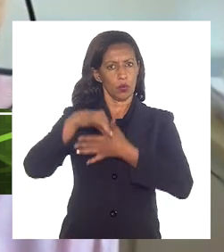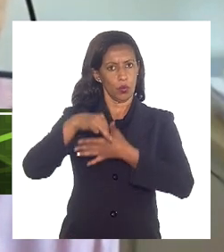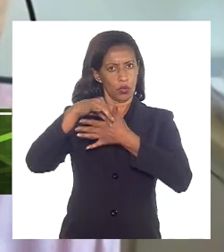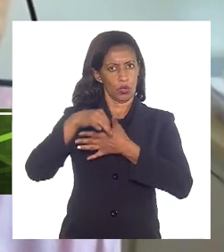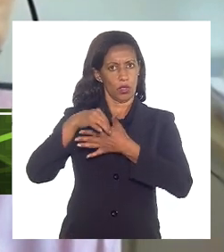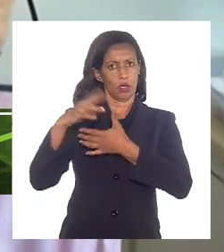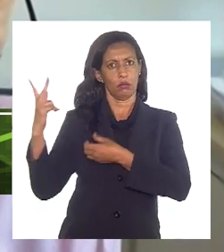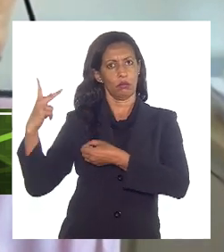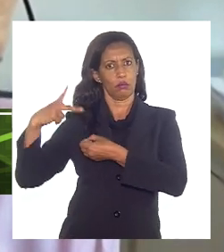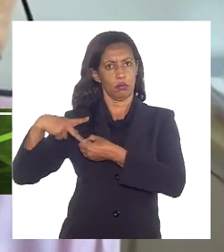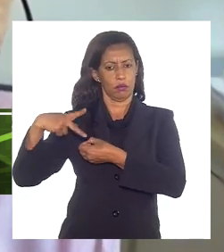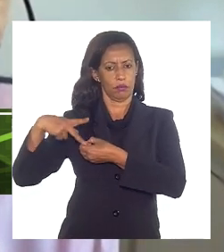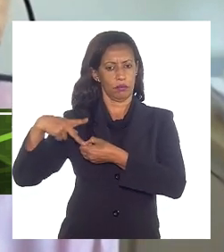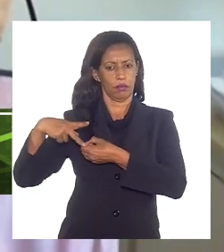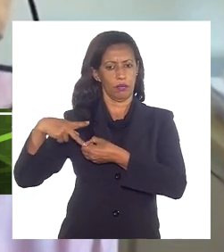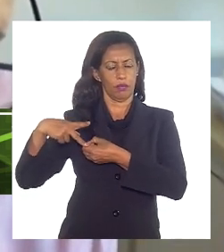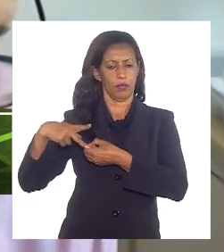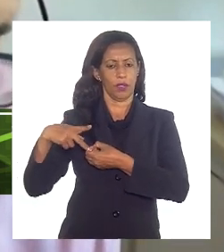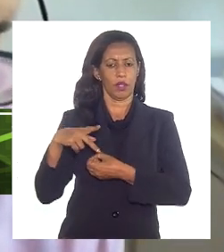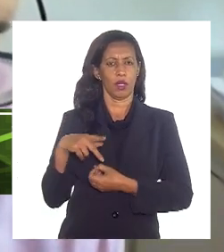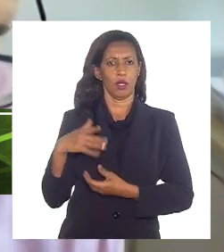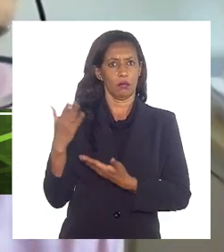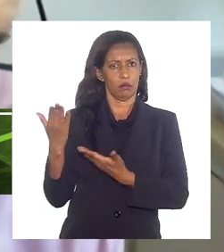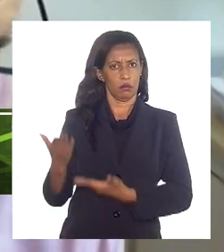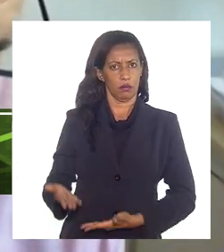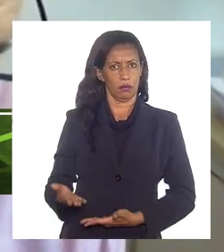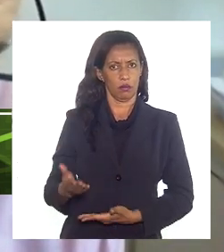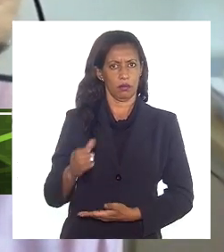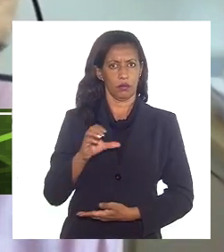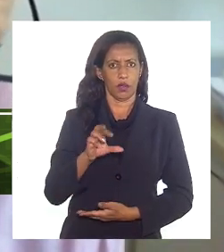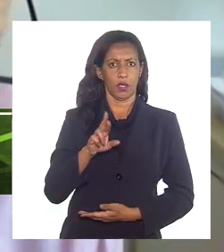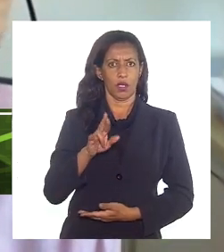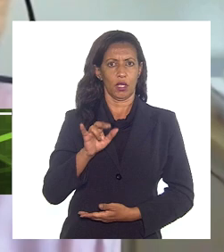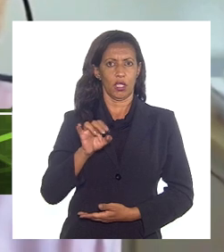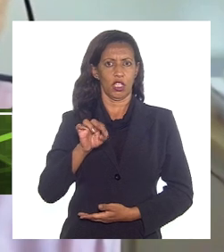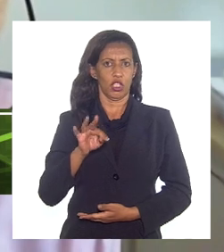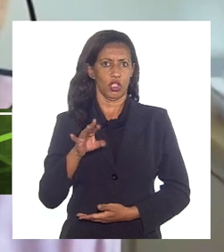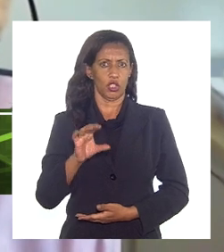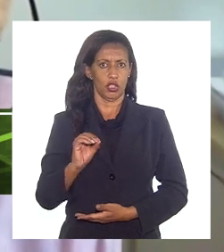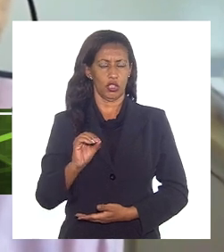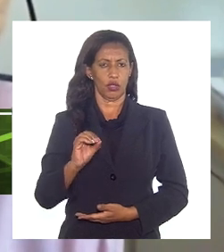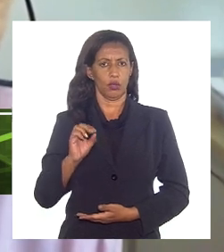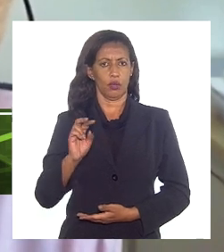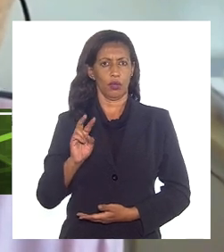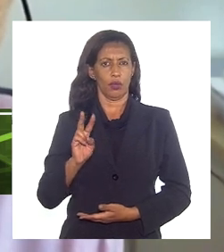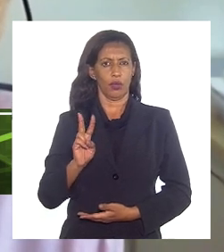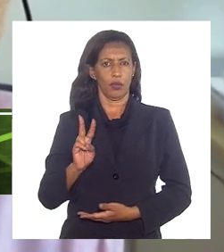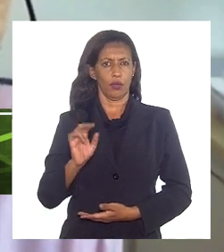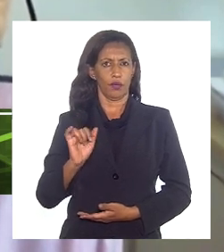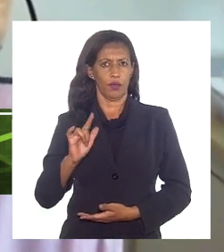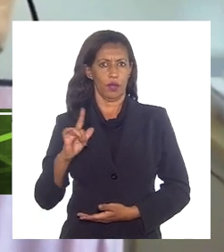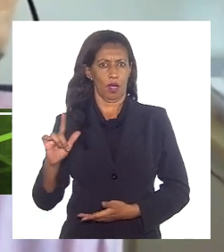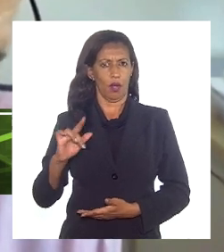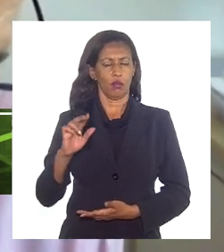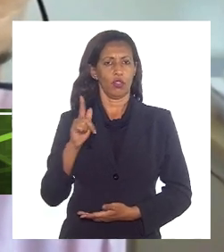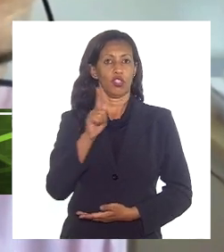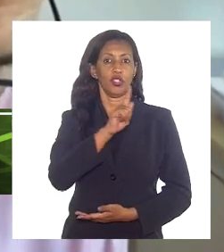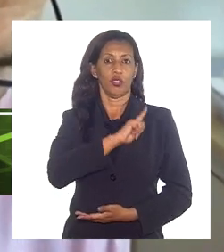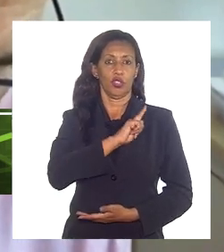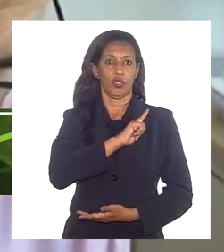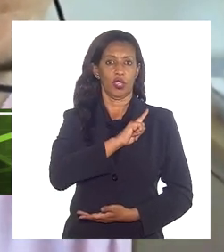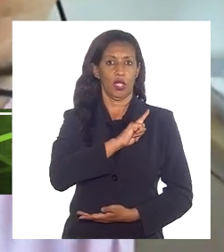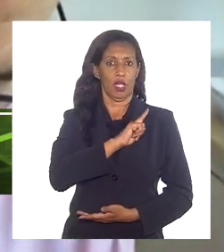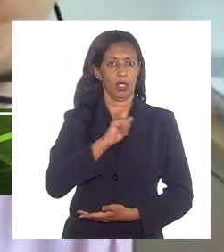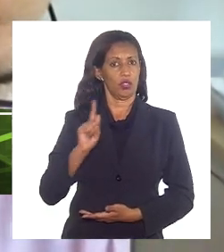Petrobras, senhores Cristino Gadelha Vital Cantelo, gerente geral de